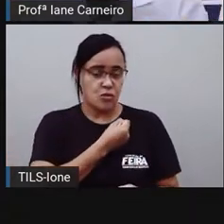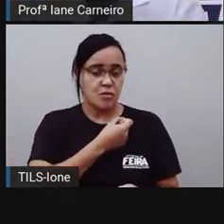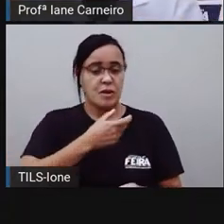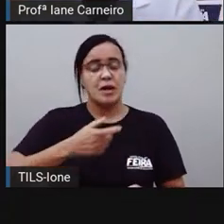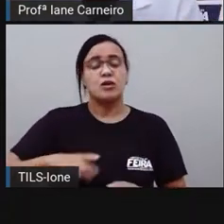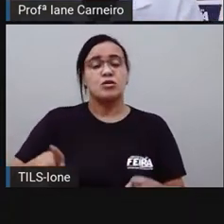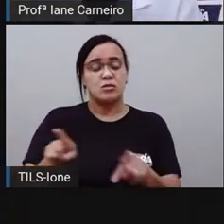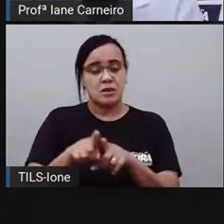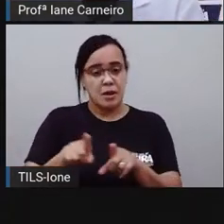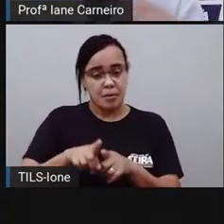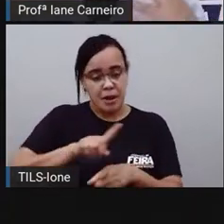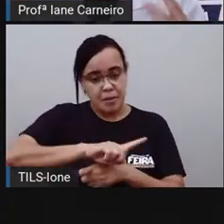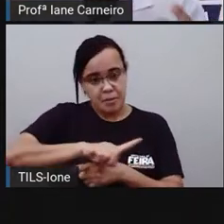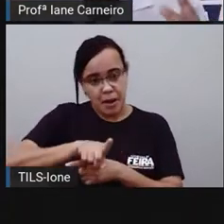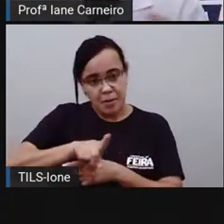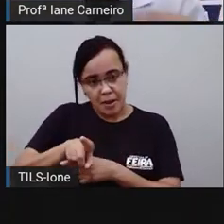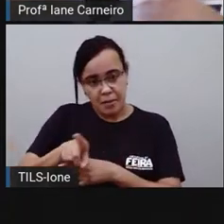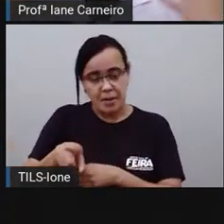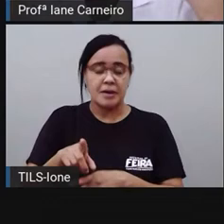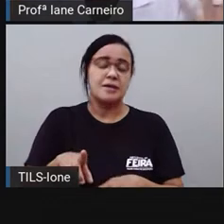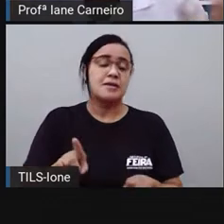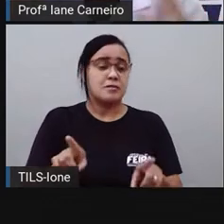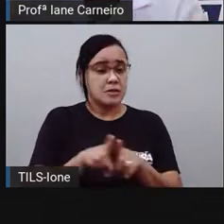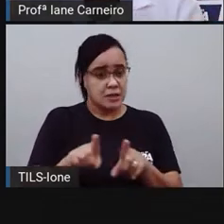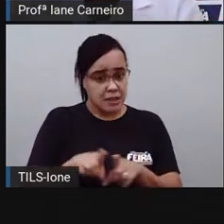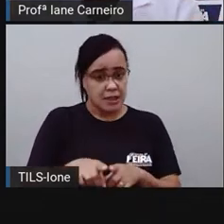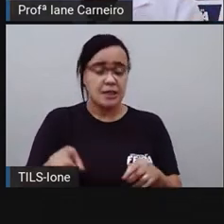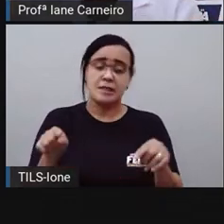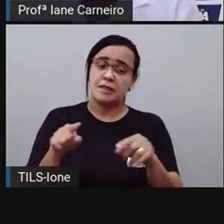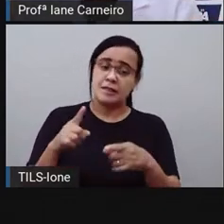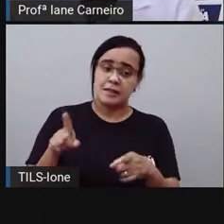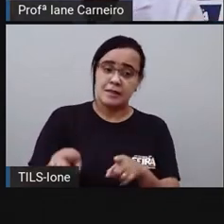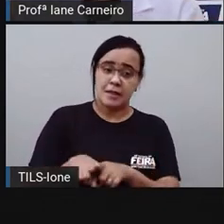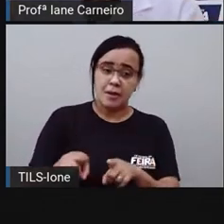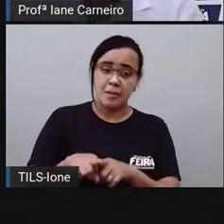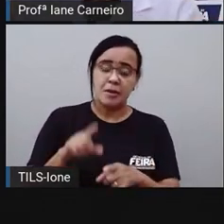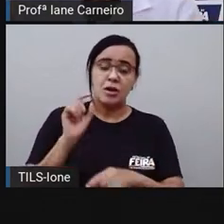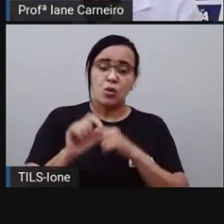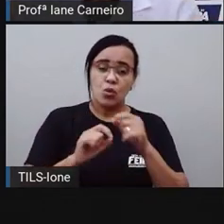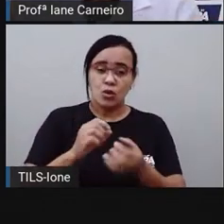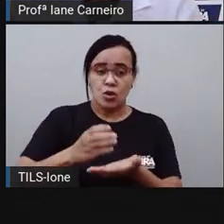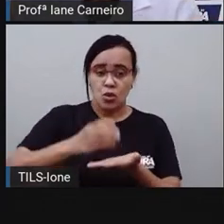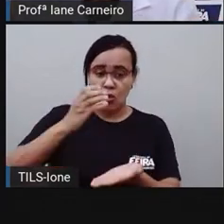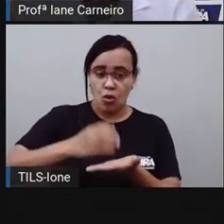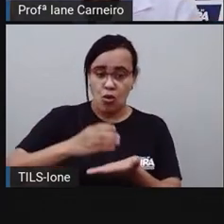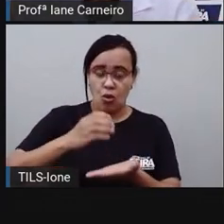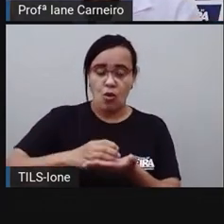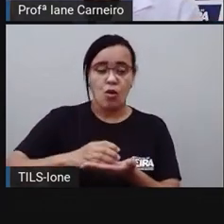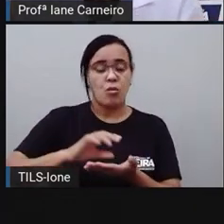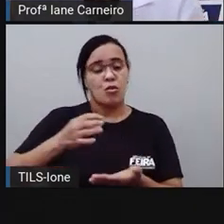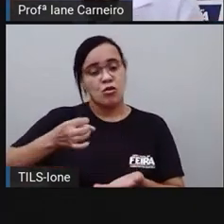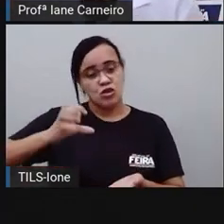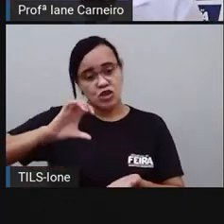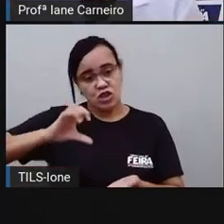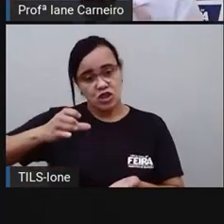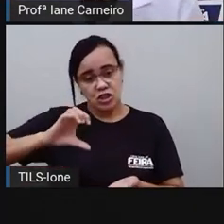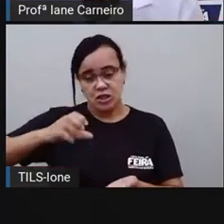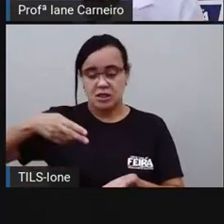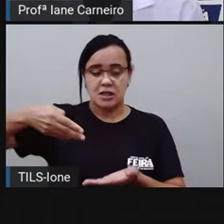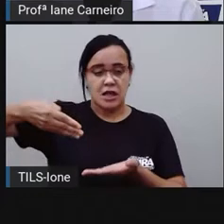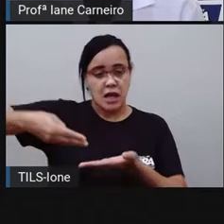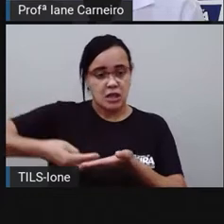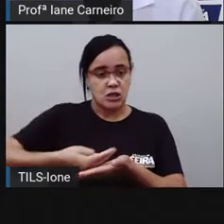copos, as xícaras, as colheres, que servem como medidores, né? Unidade de medida. Não são